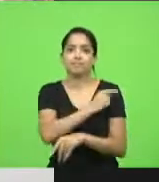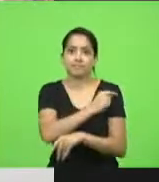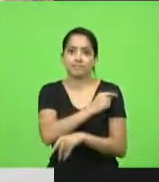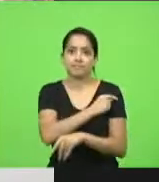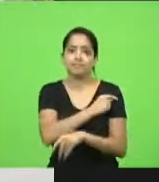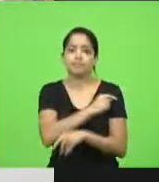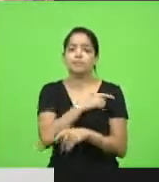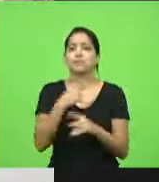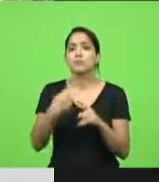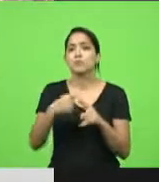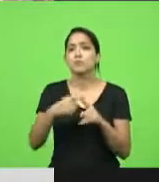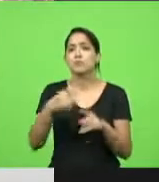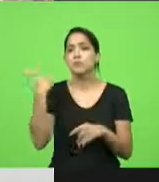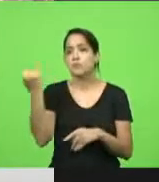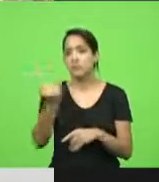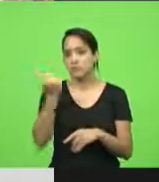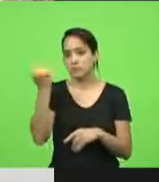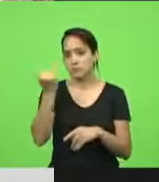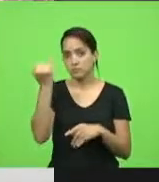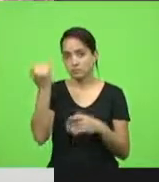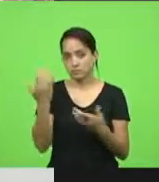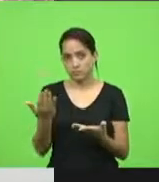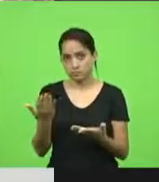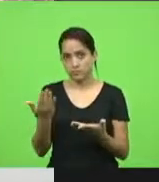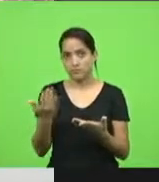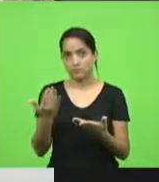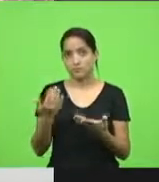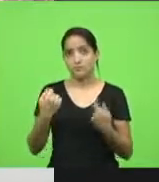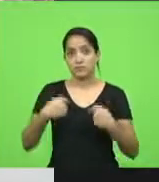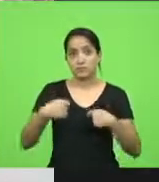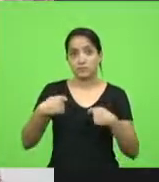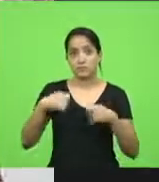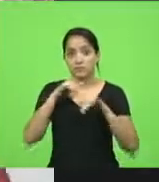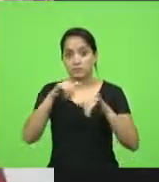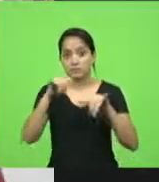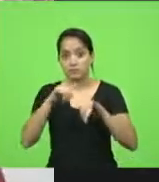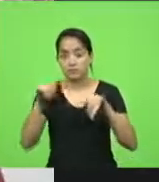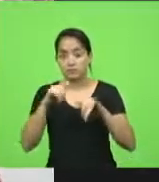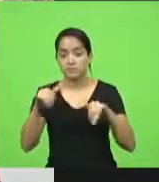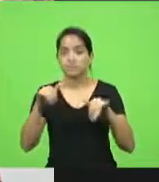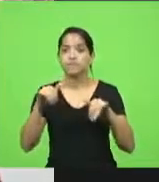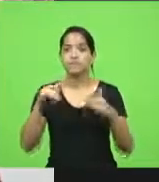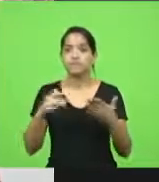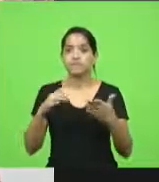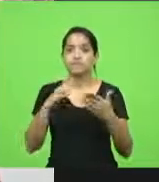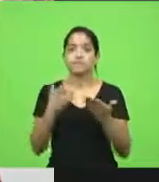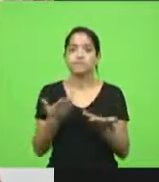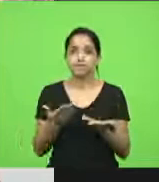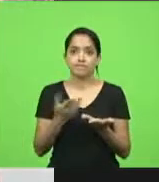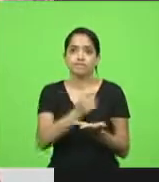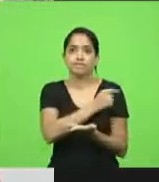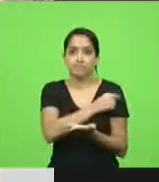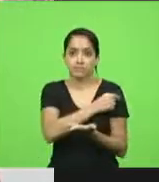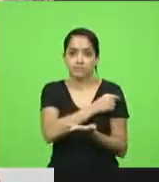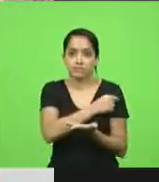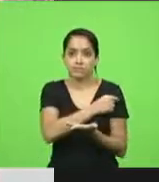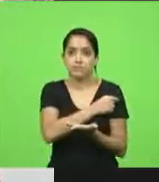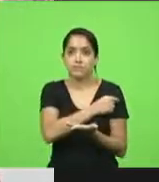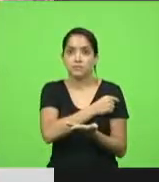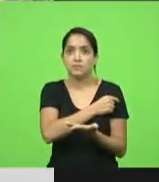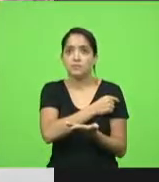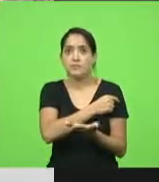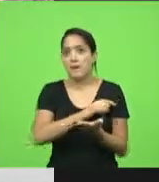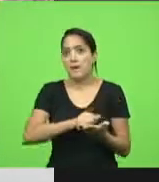importante? Porque está na corrida da vacinação, é hoje uma das poucas saídas luminosas